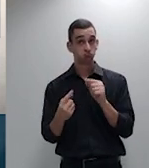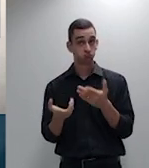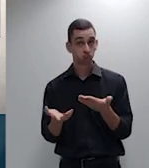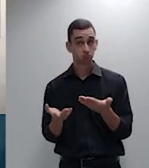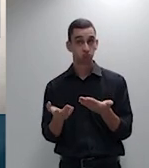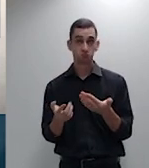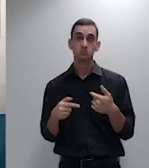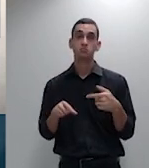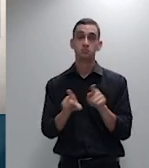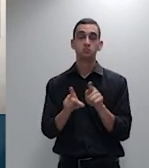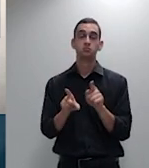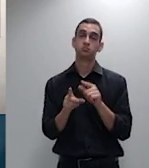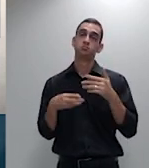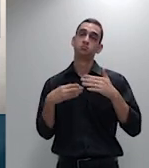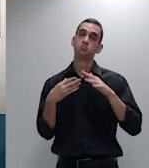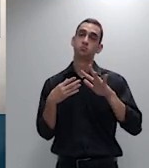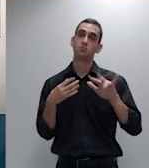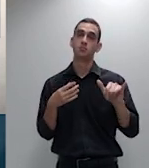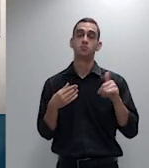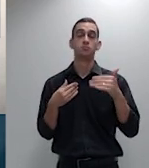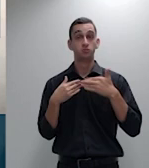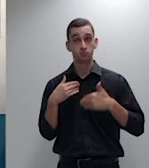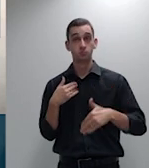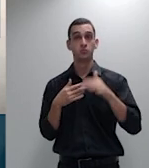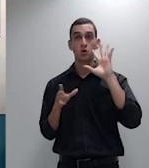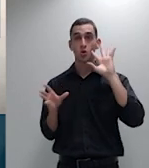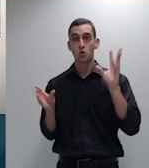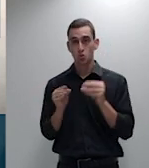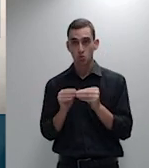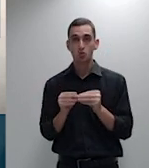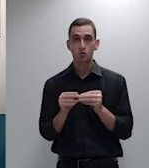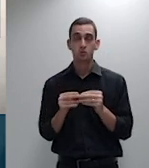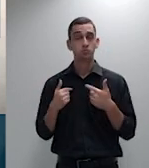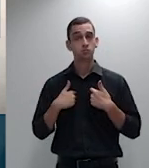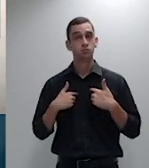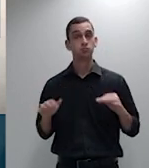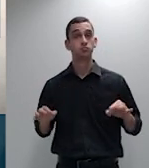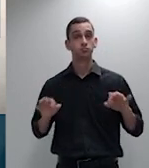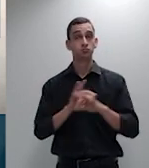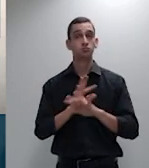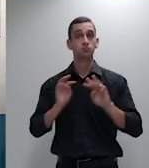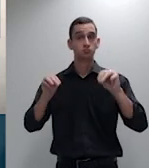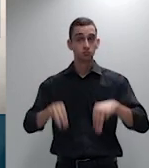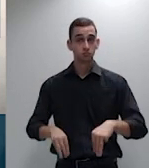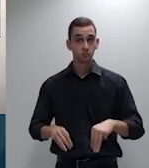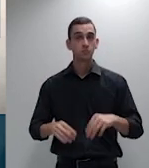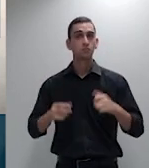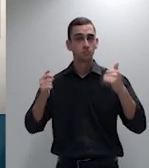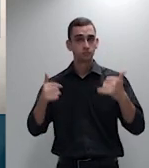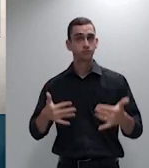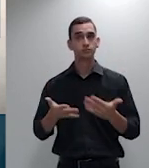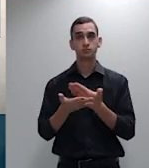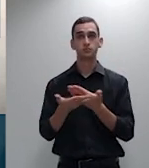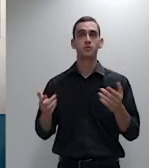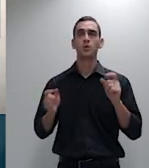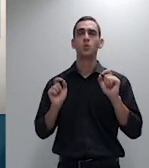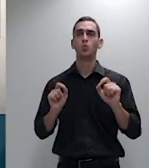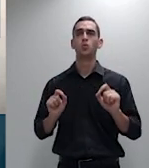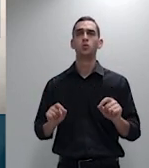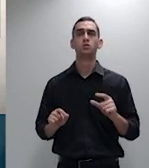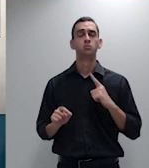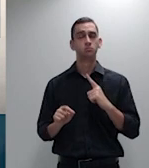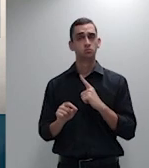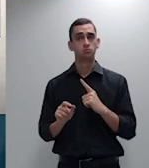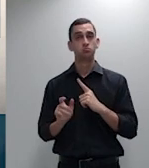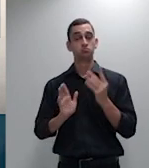dessa circunstância e eu termino dizendo senhores ministros que no processo